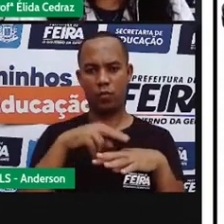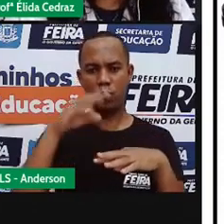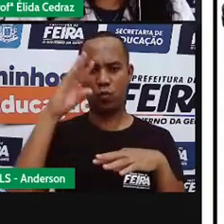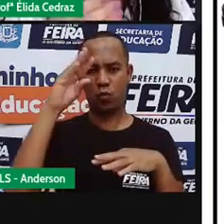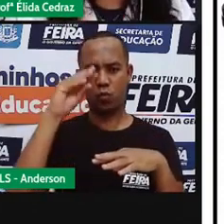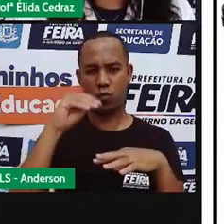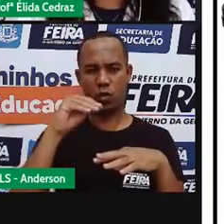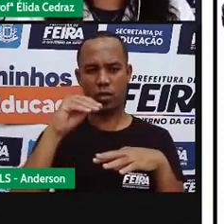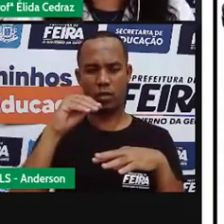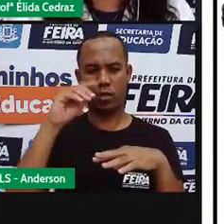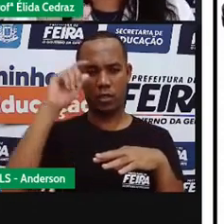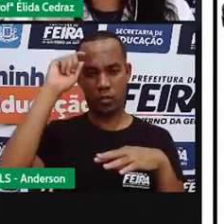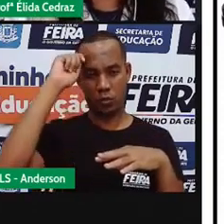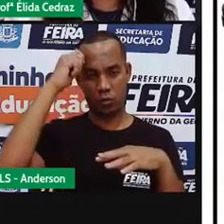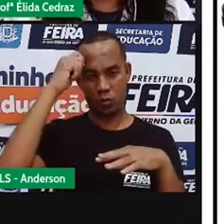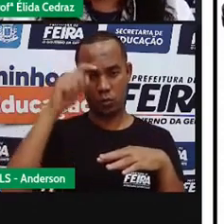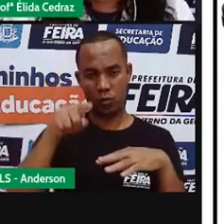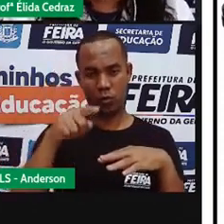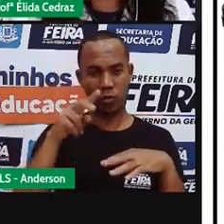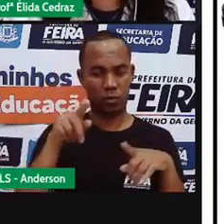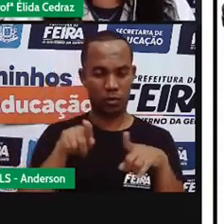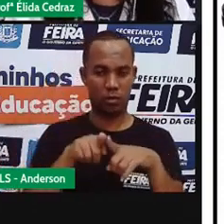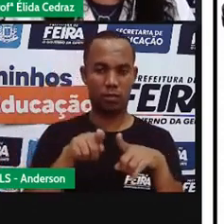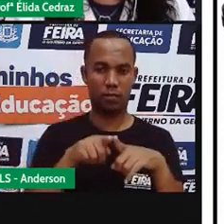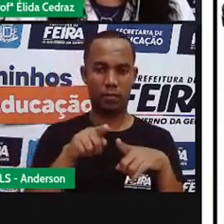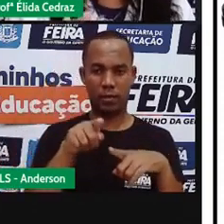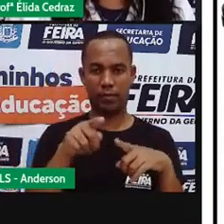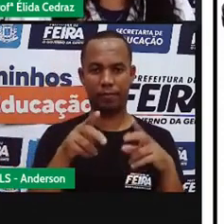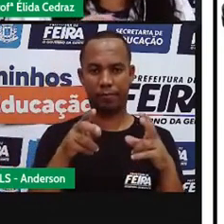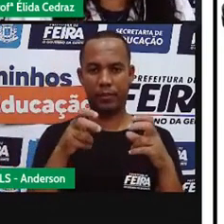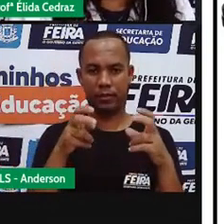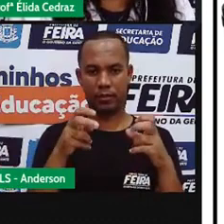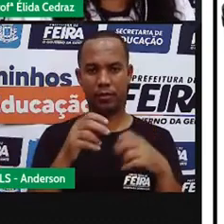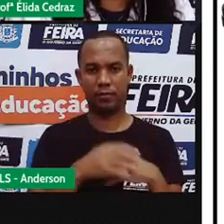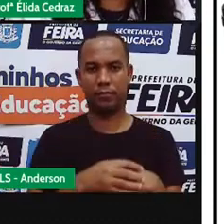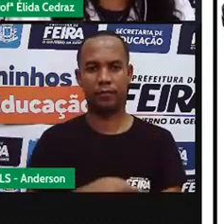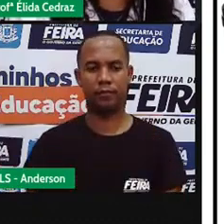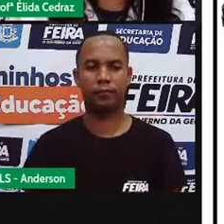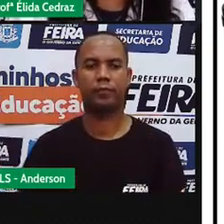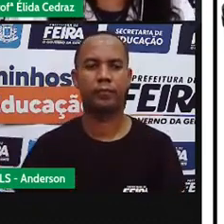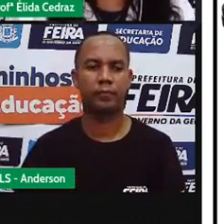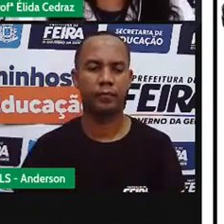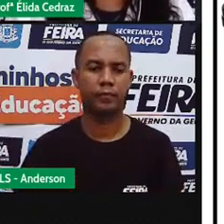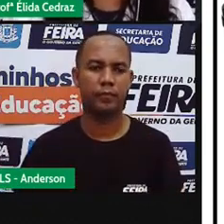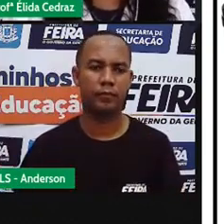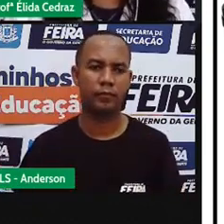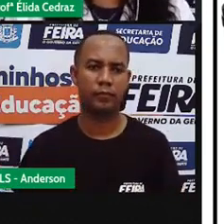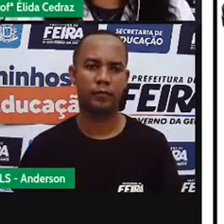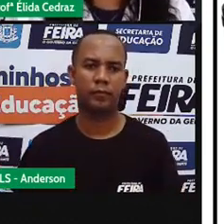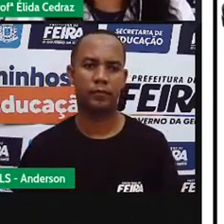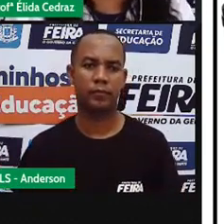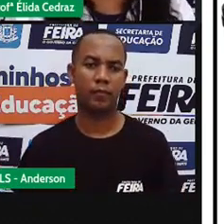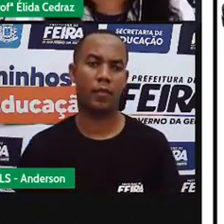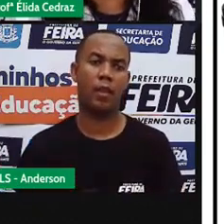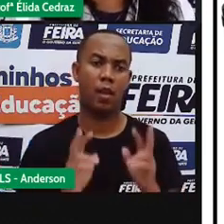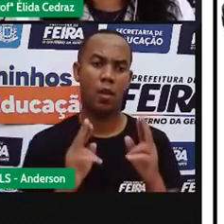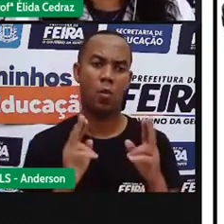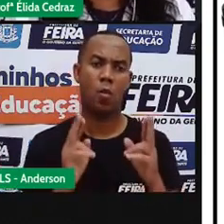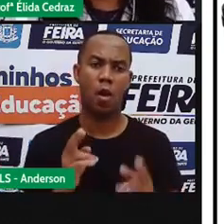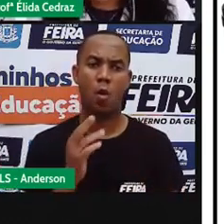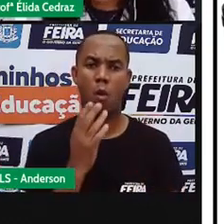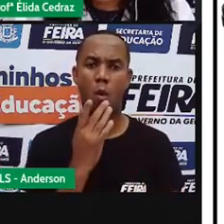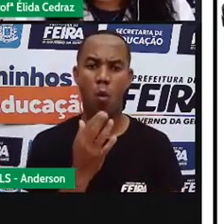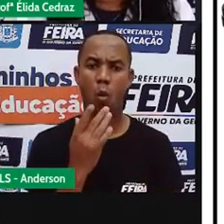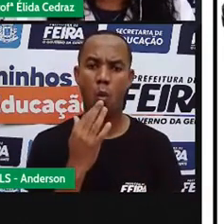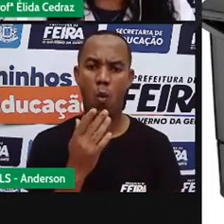de vidro para bebidas e para remédios livres, eles estão nessa cor, cor de